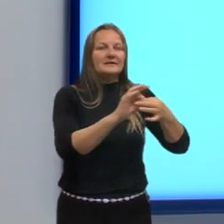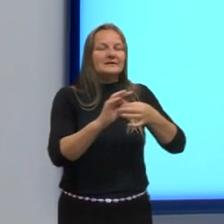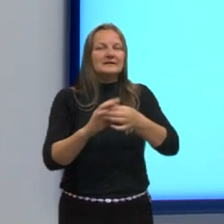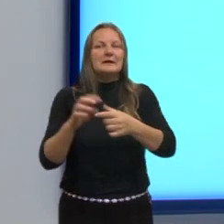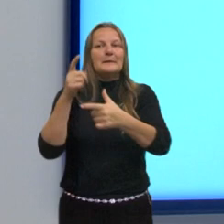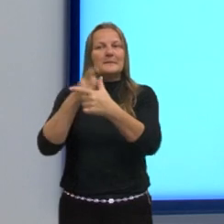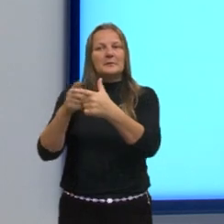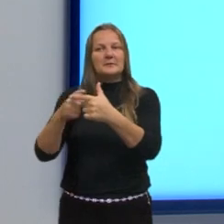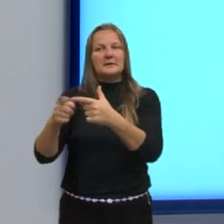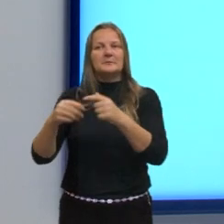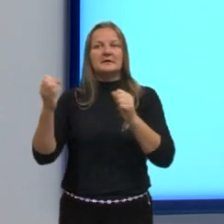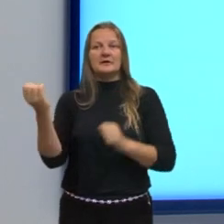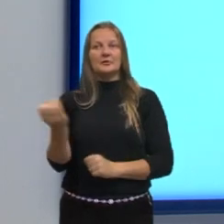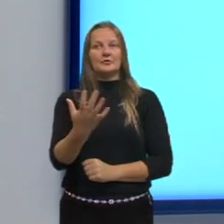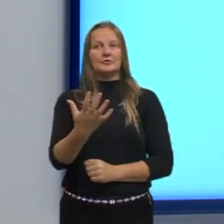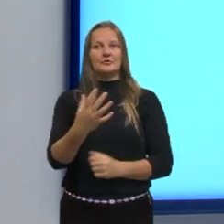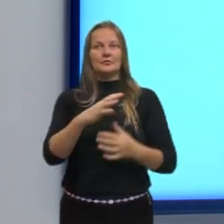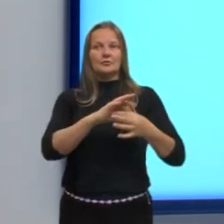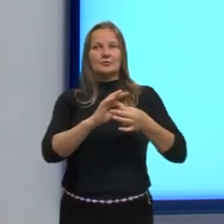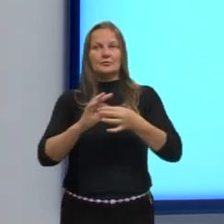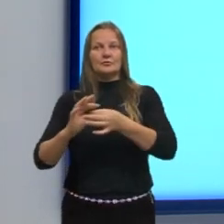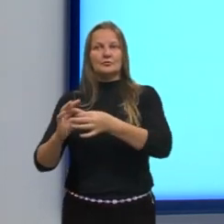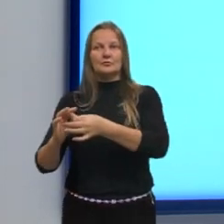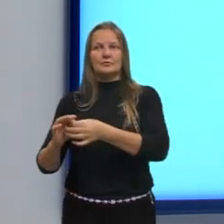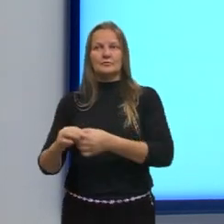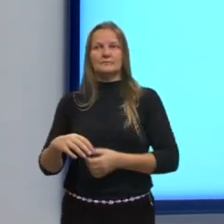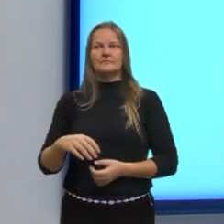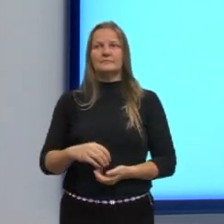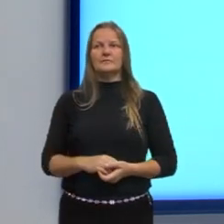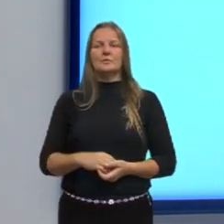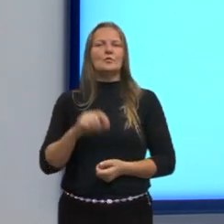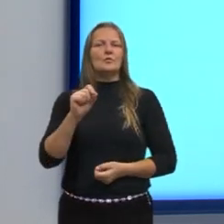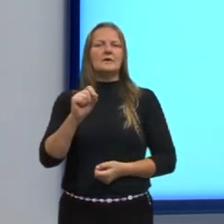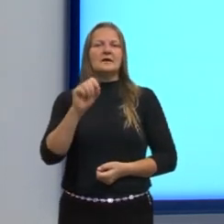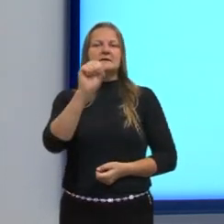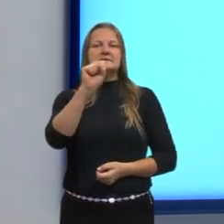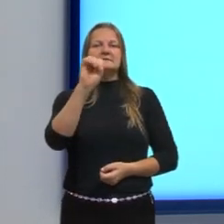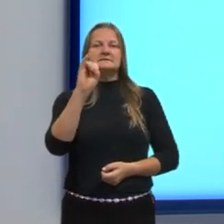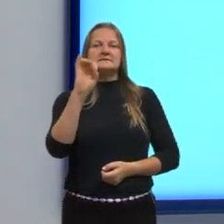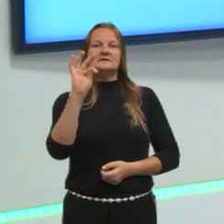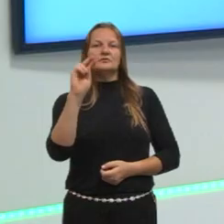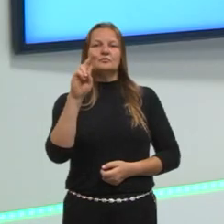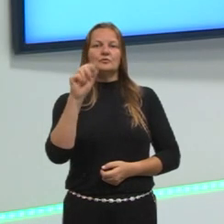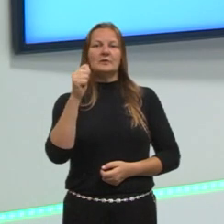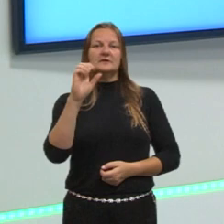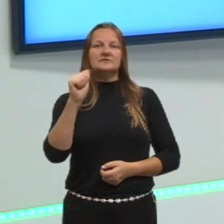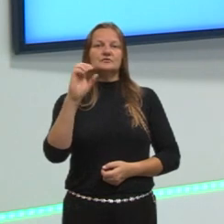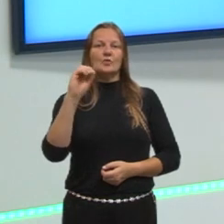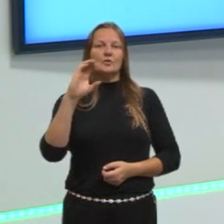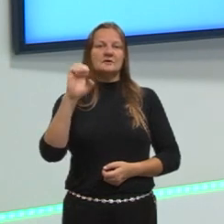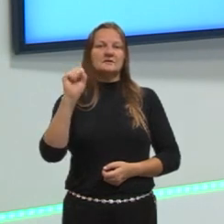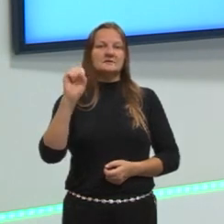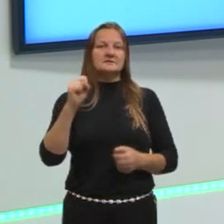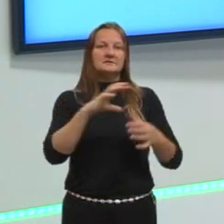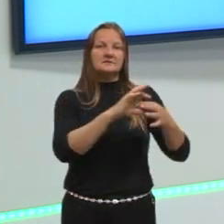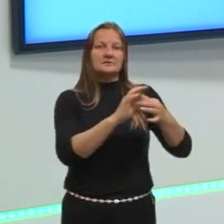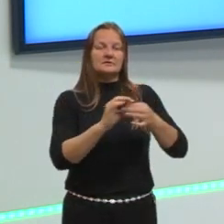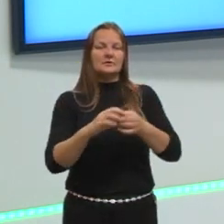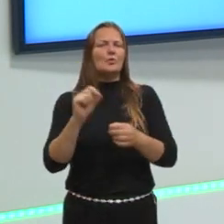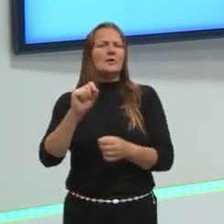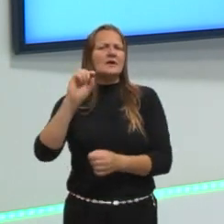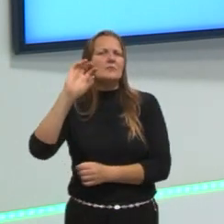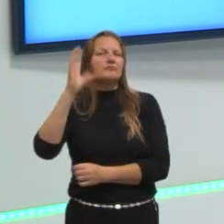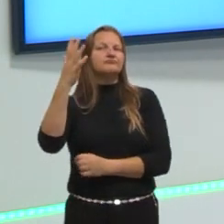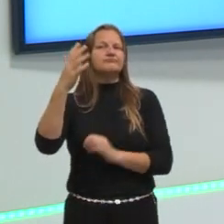problemas. Porque, geralmente, o Enem traz situações e problemas e possíveis soluções.